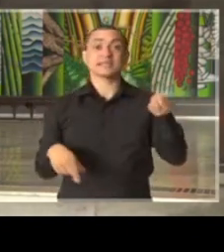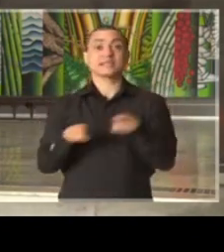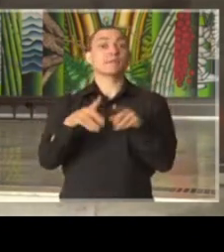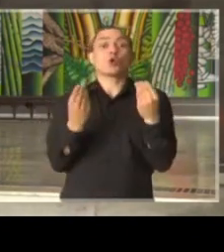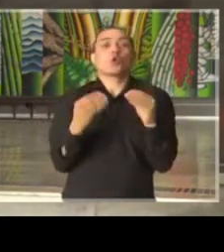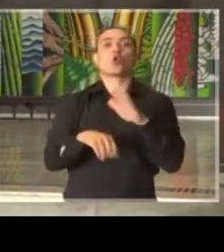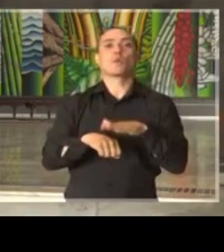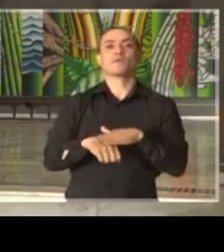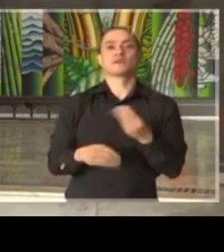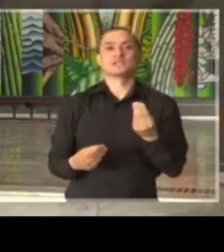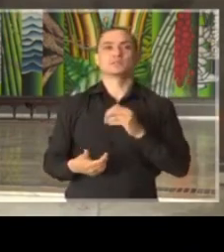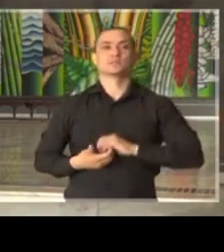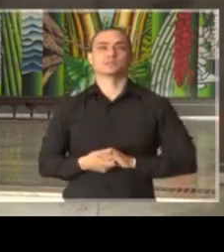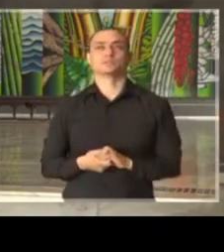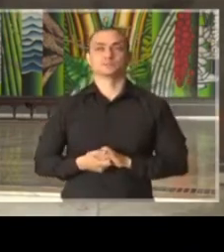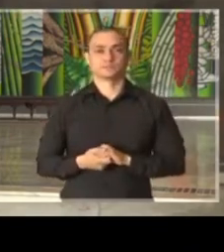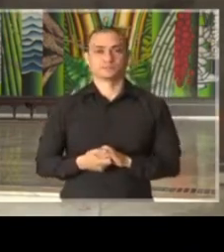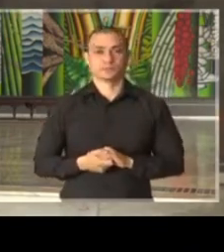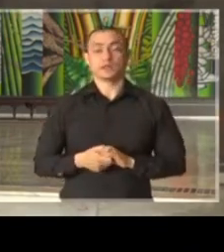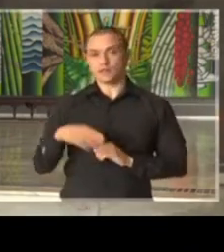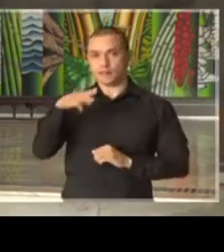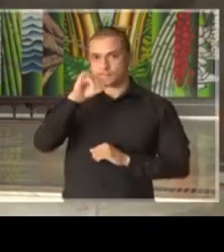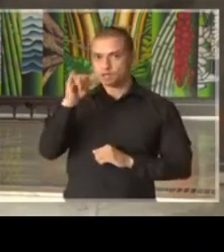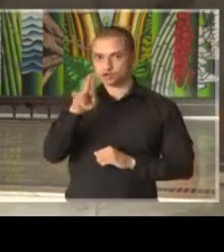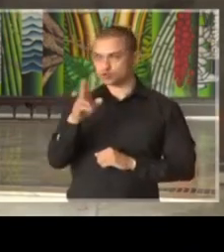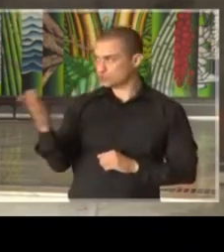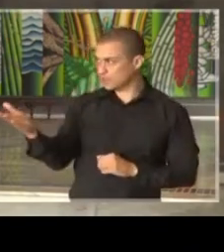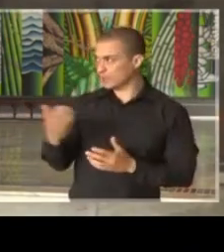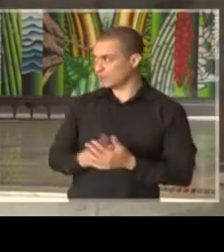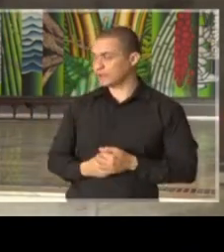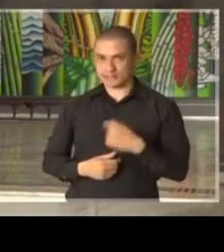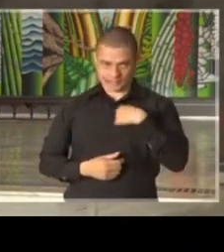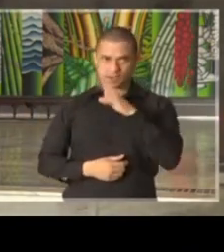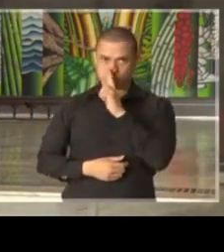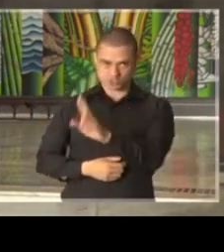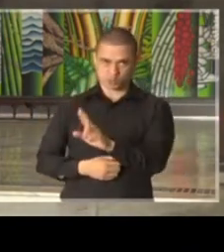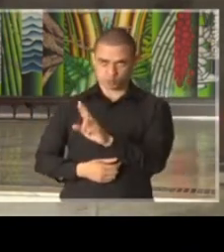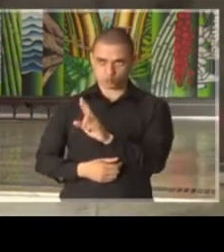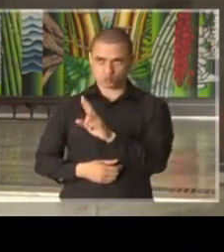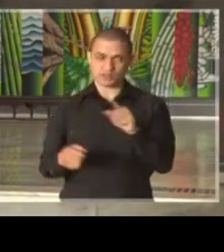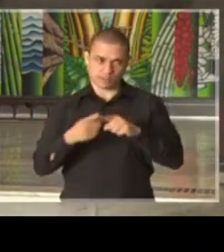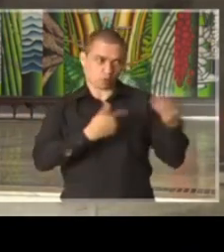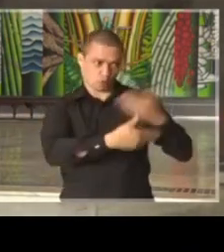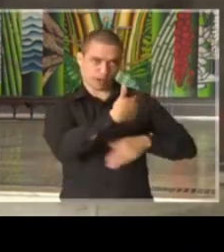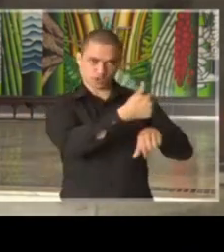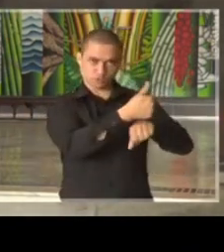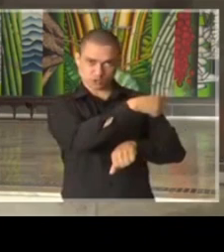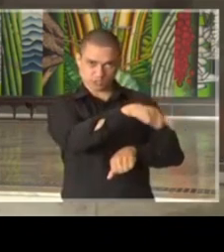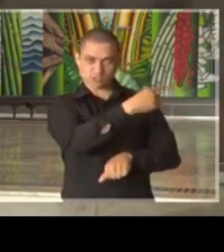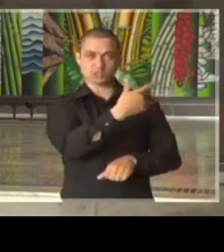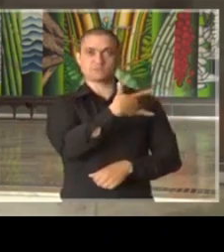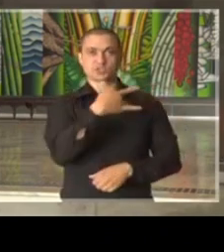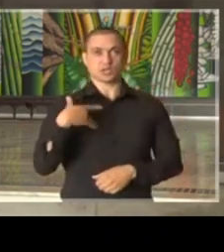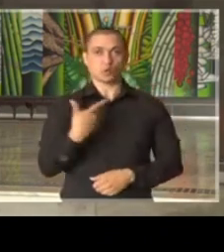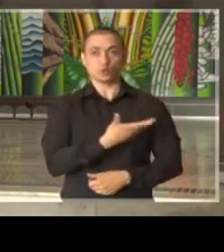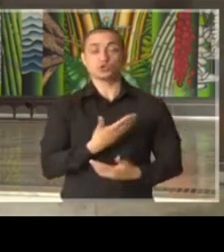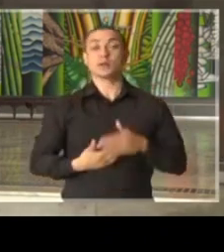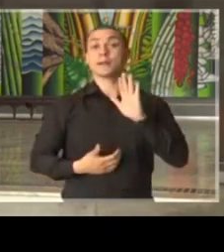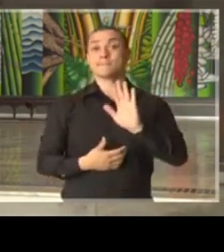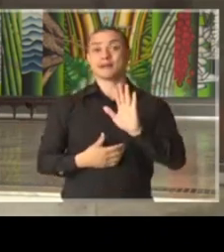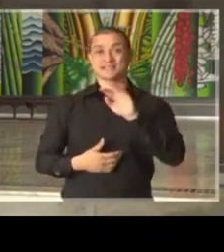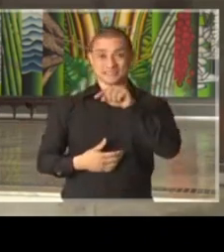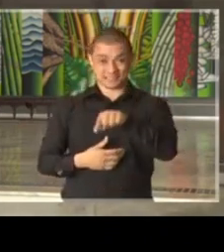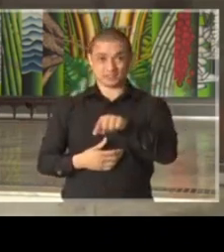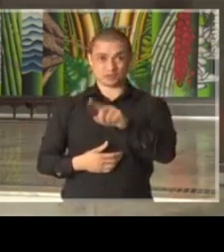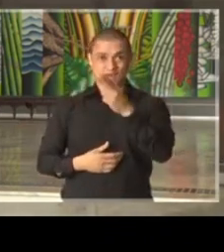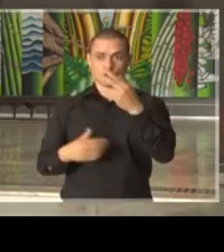isso será feito? Obrigada. Maju, eu respondo e compartilho com os profissionais de saúde aqui ao meu lado, mas esta é